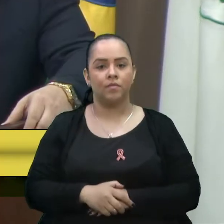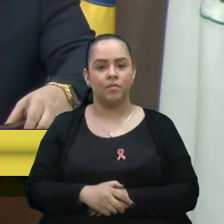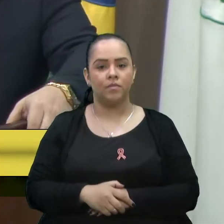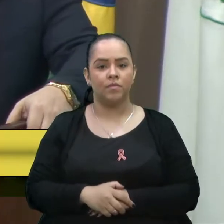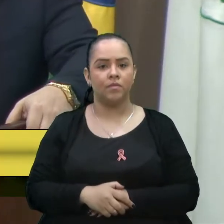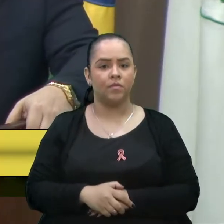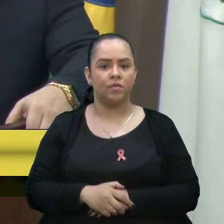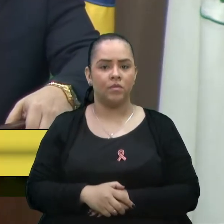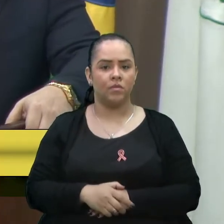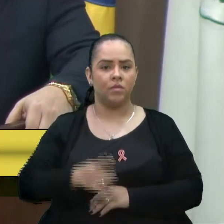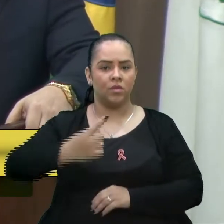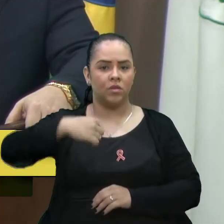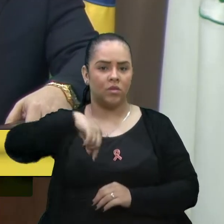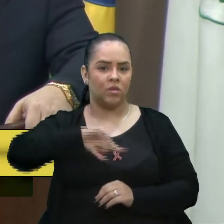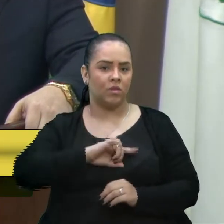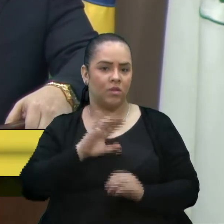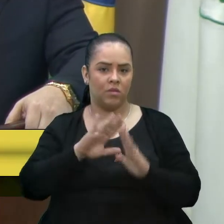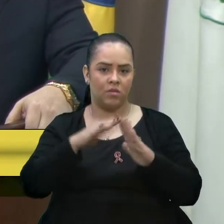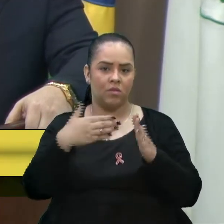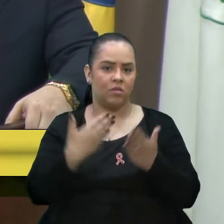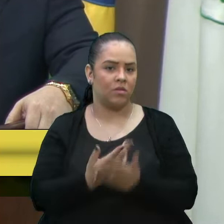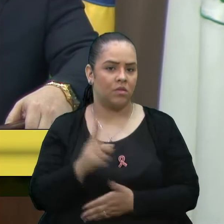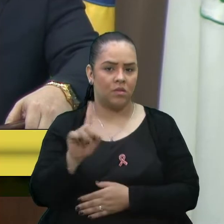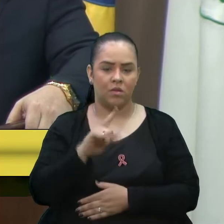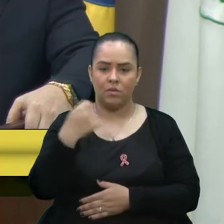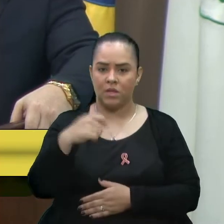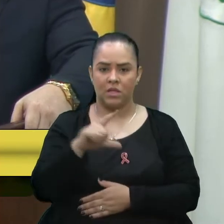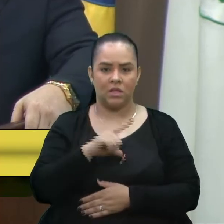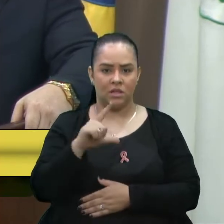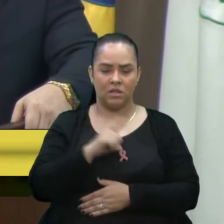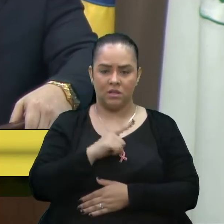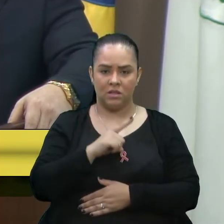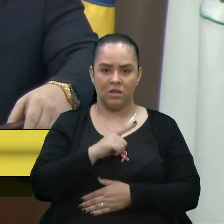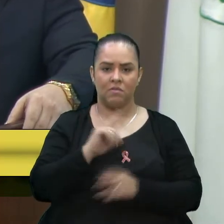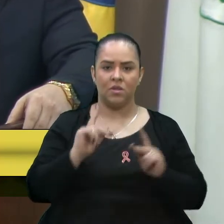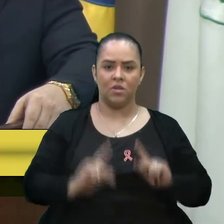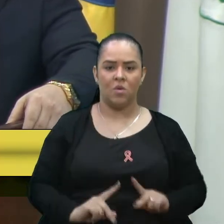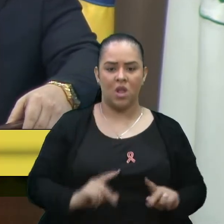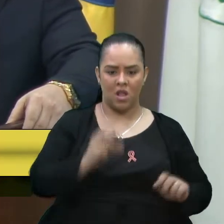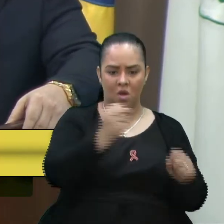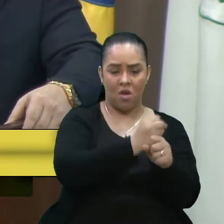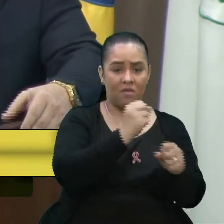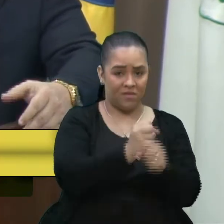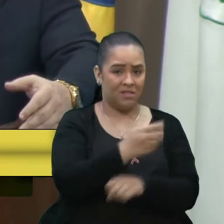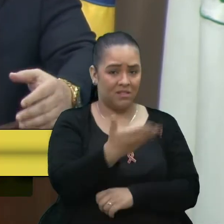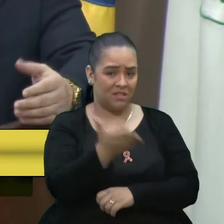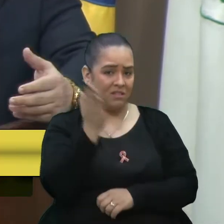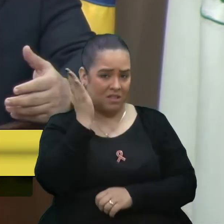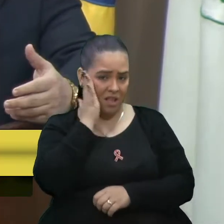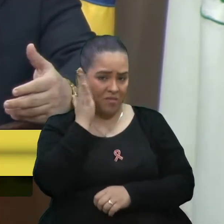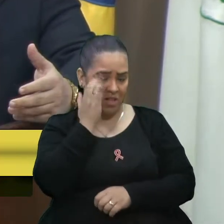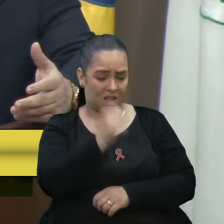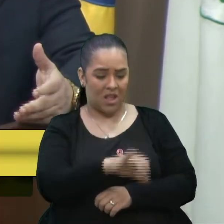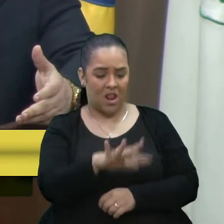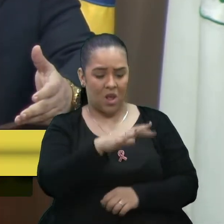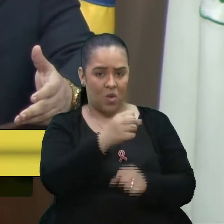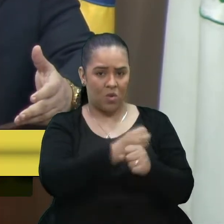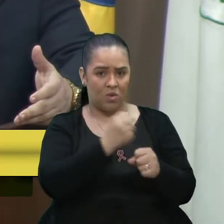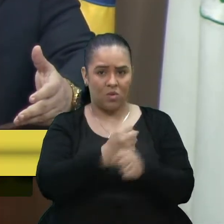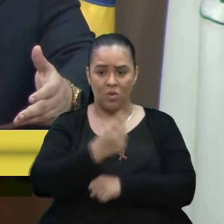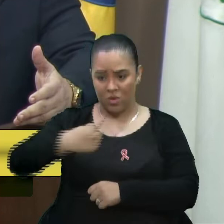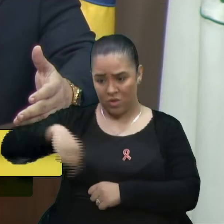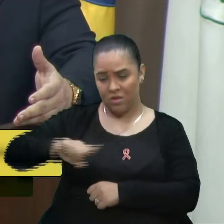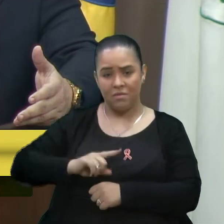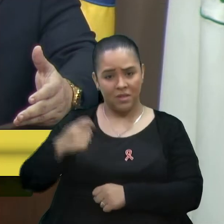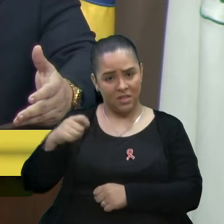que nas escolas a gente não precisa de mestre de obras, né, vereador Fantinel, senhor que é da área da construção, nós precisamos de mestre de ensino.